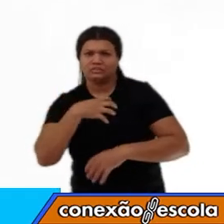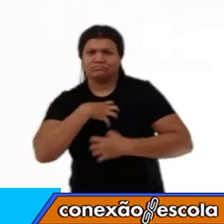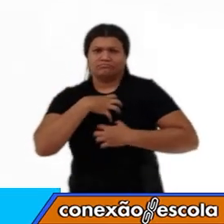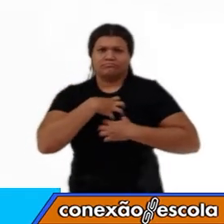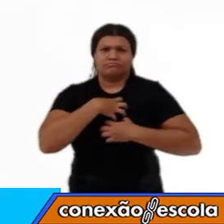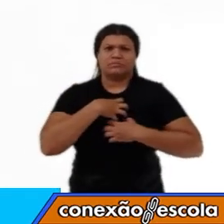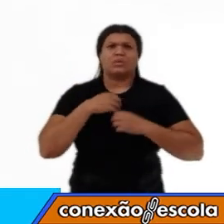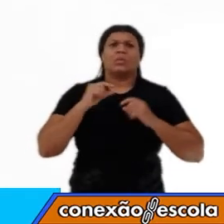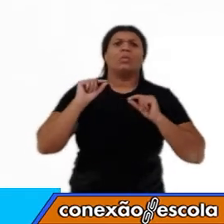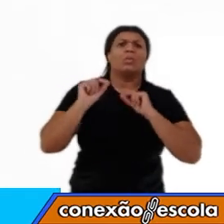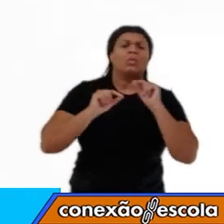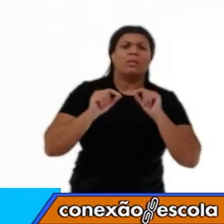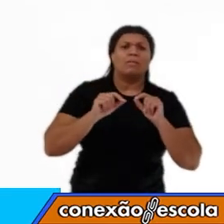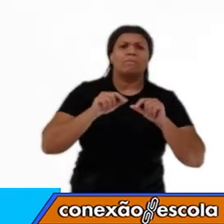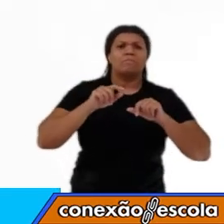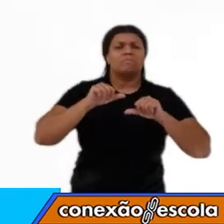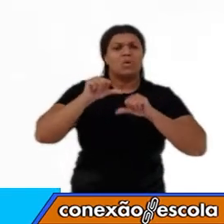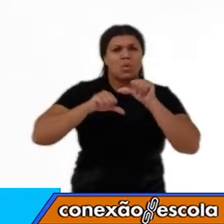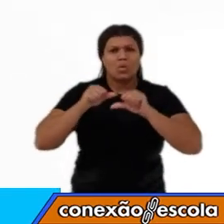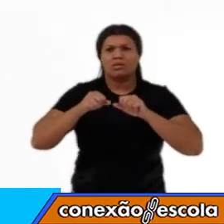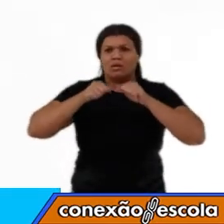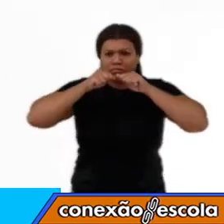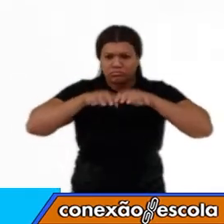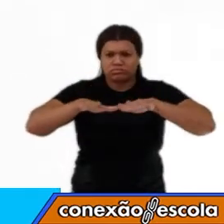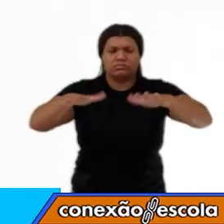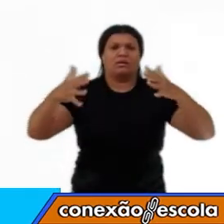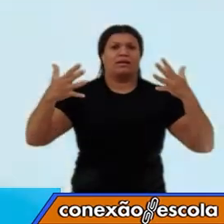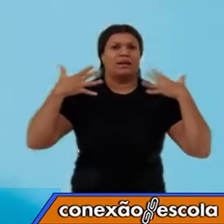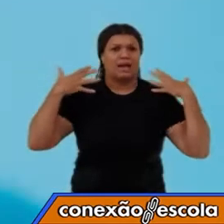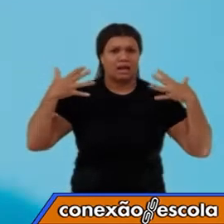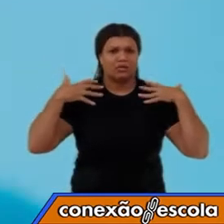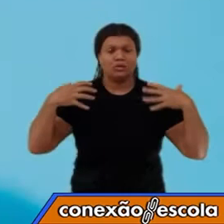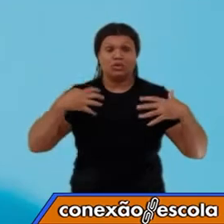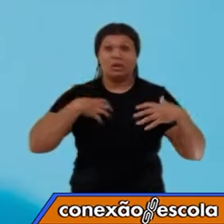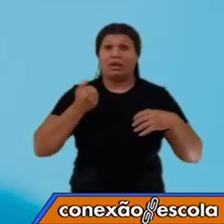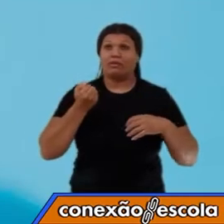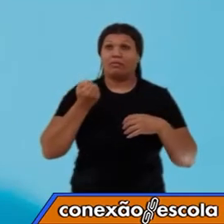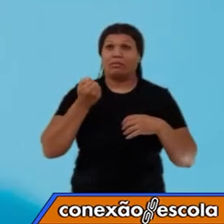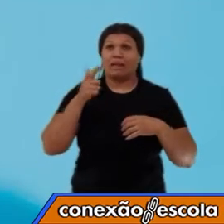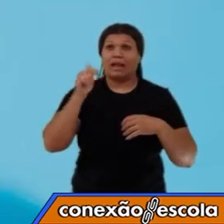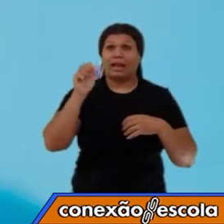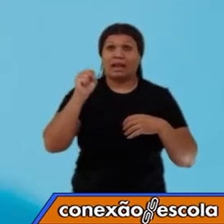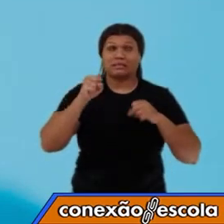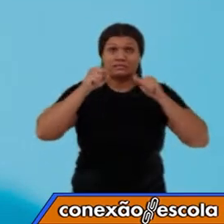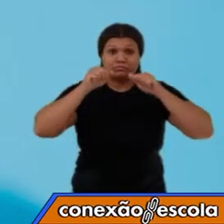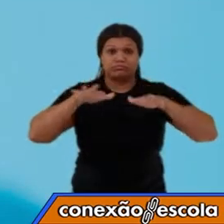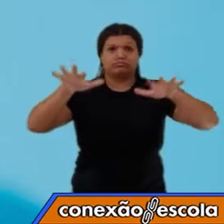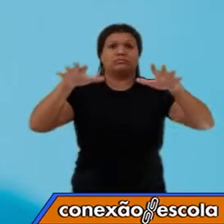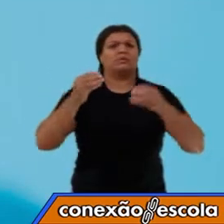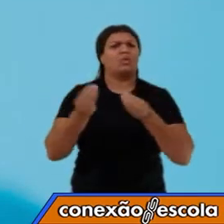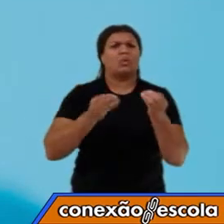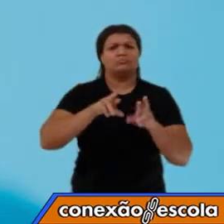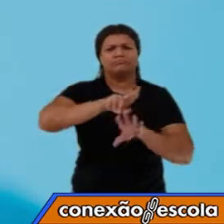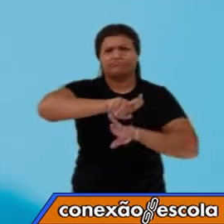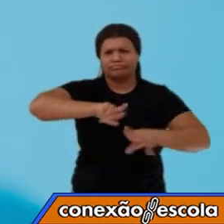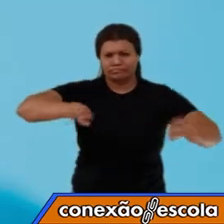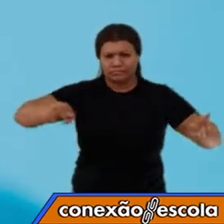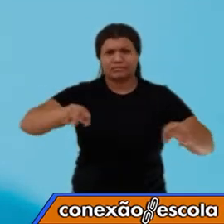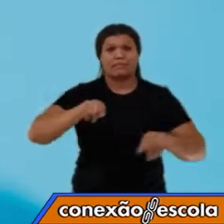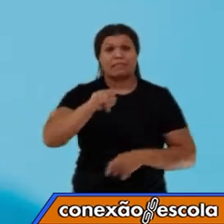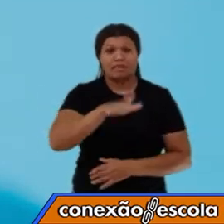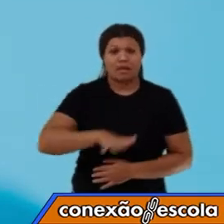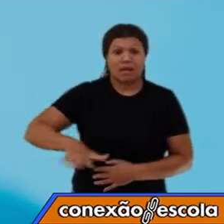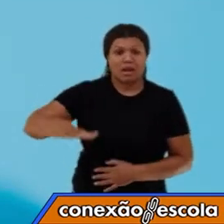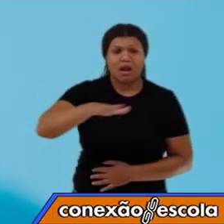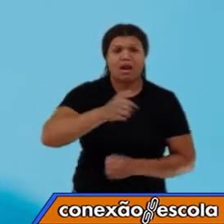dilatação, propagação de calor, comportamento de gases e outros. Nós estamos aqui falando de